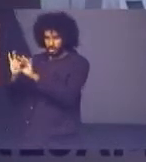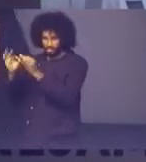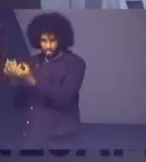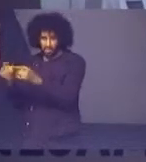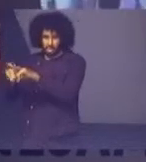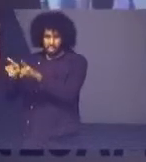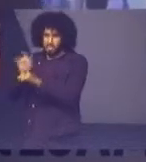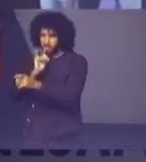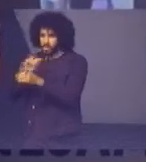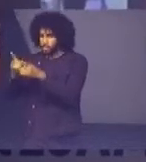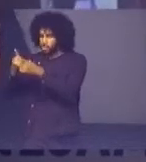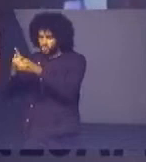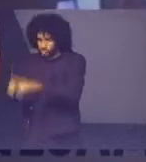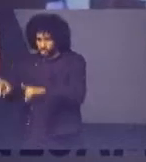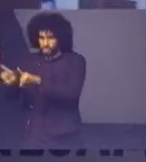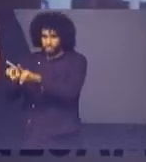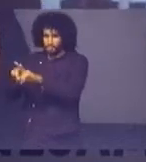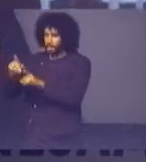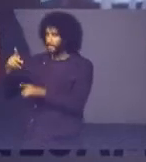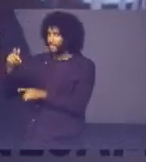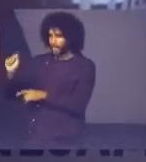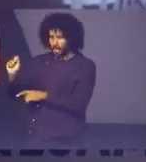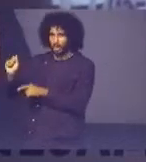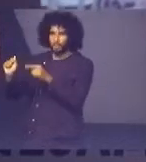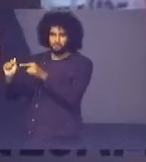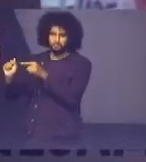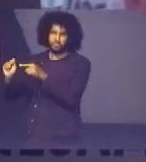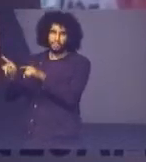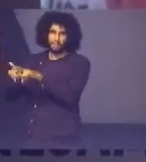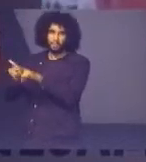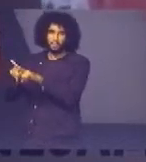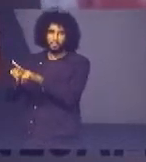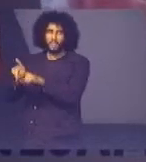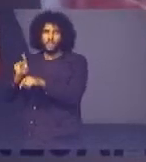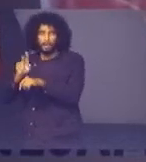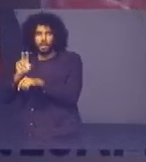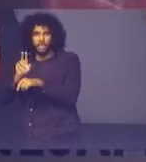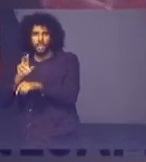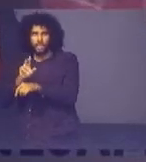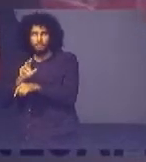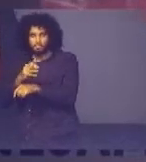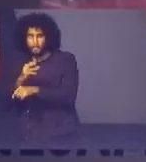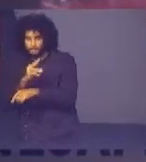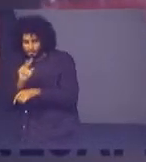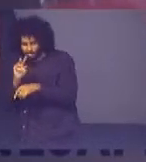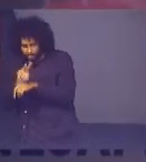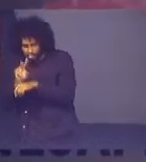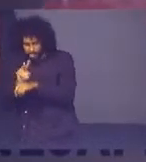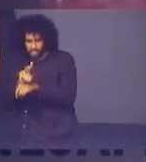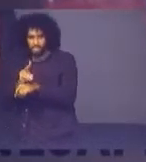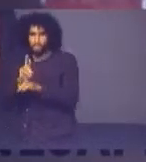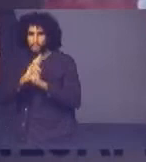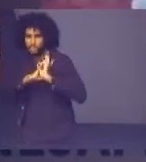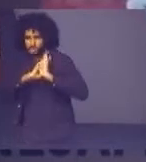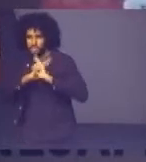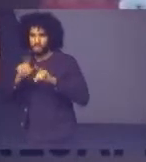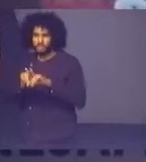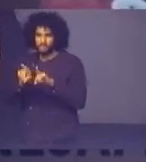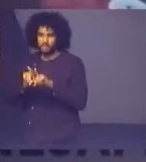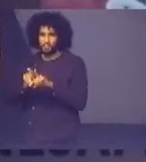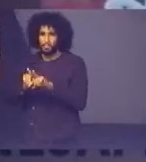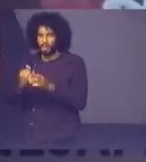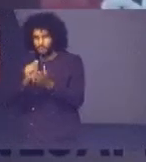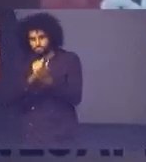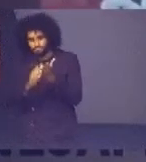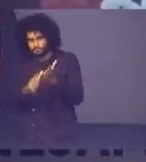divórcios, pensão alimentícia, guarda e responsabilidade, reconhecimento de paternidade, retificação de registro